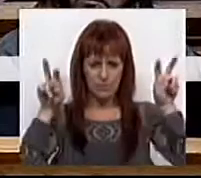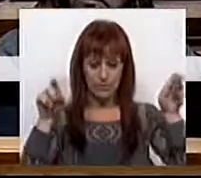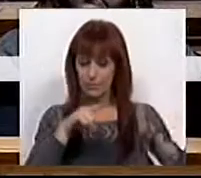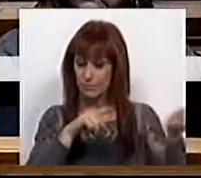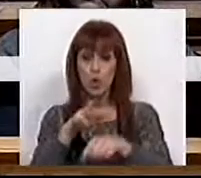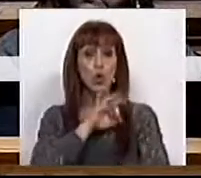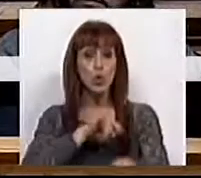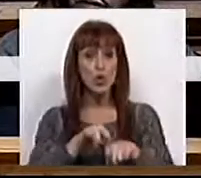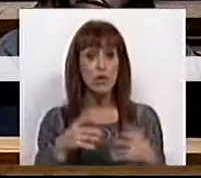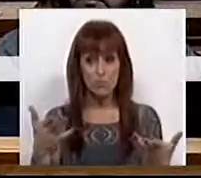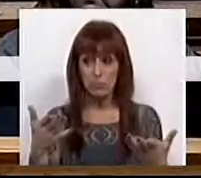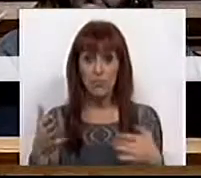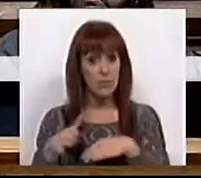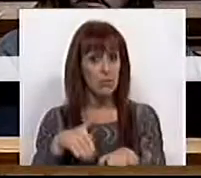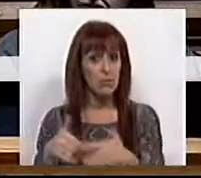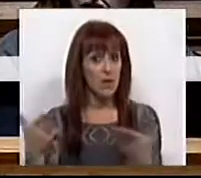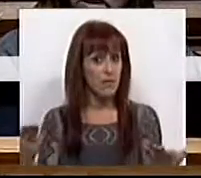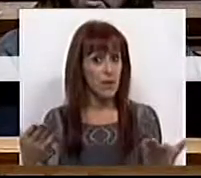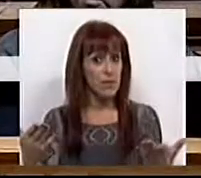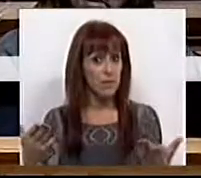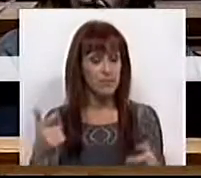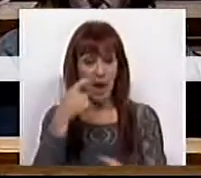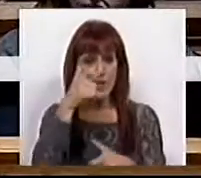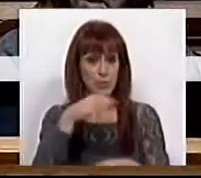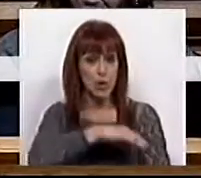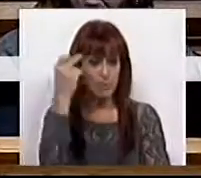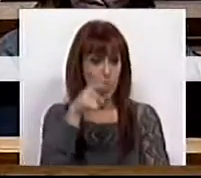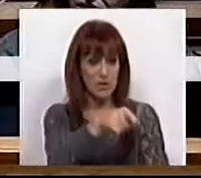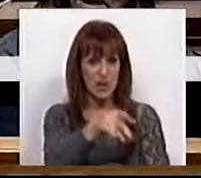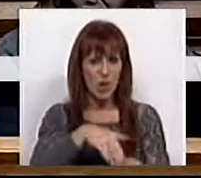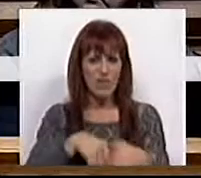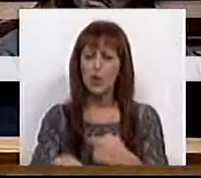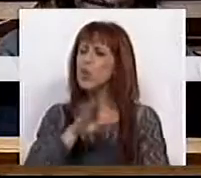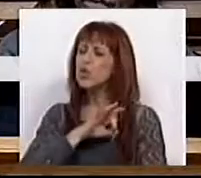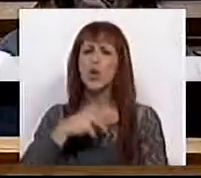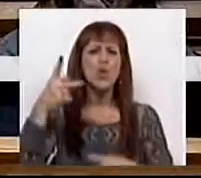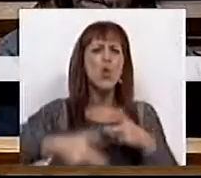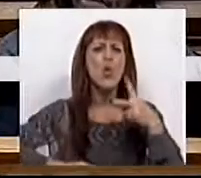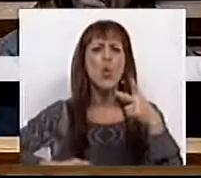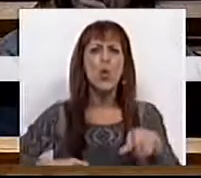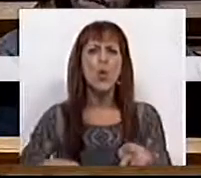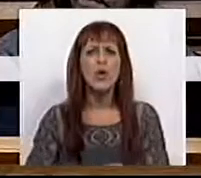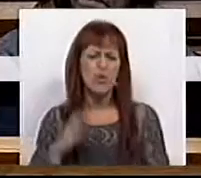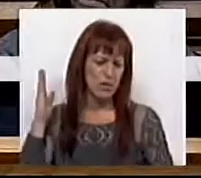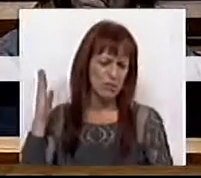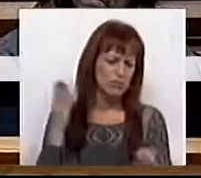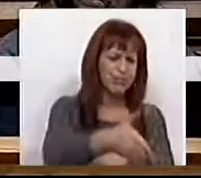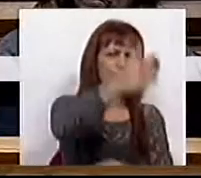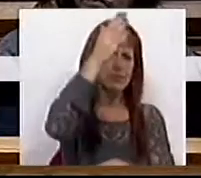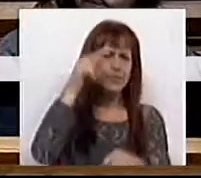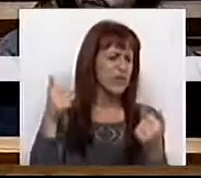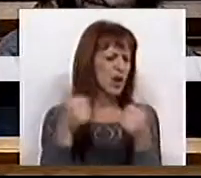que os senhores estão a fazer aos pensionistas. Os senhores cortaram a direito